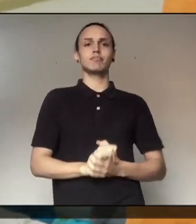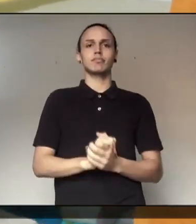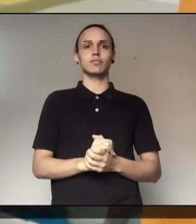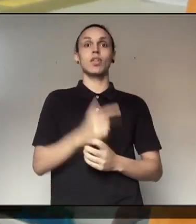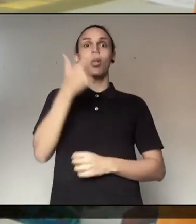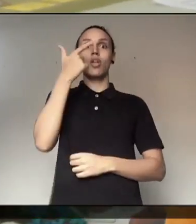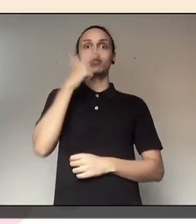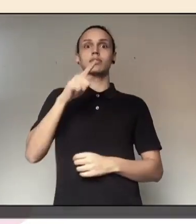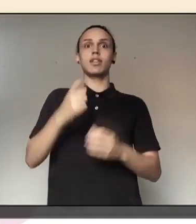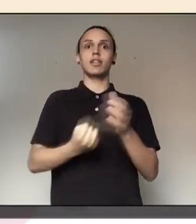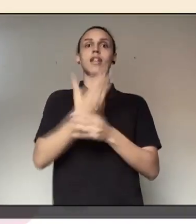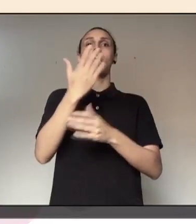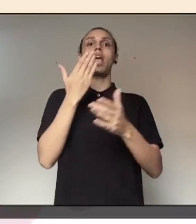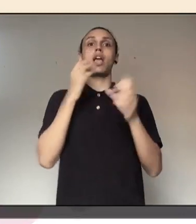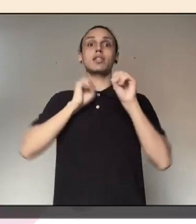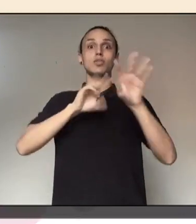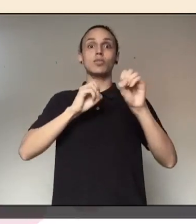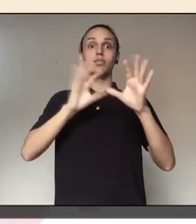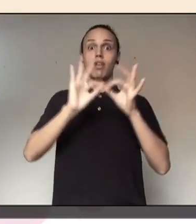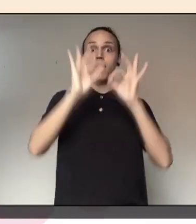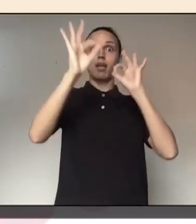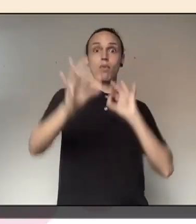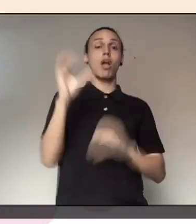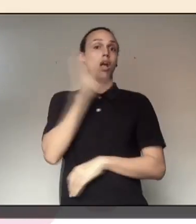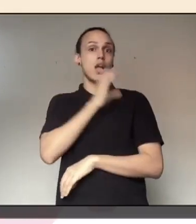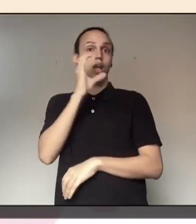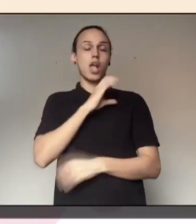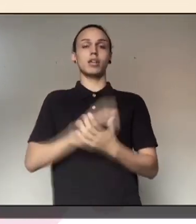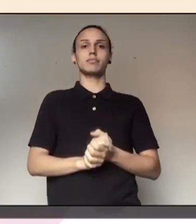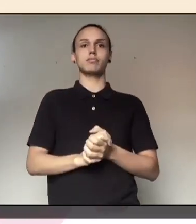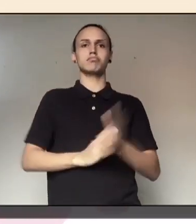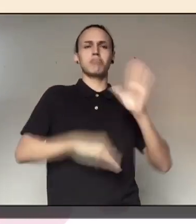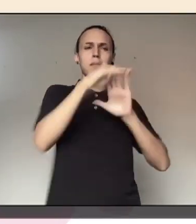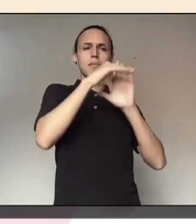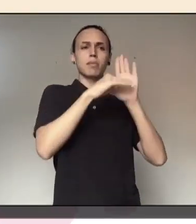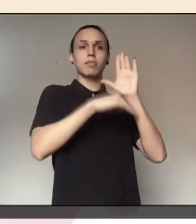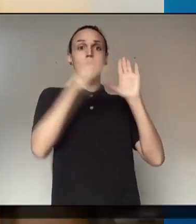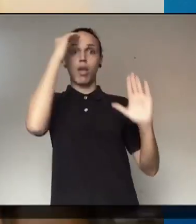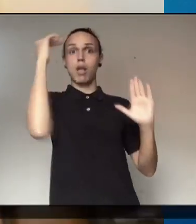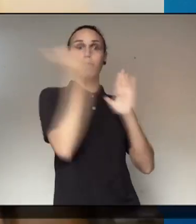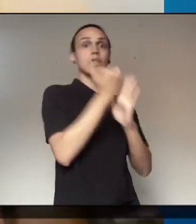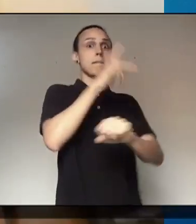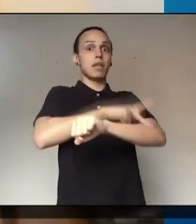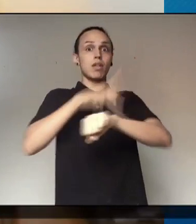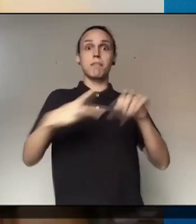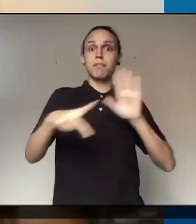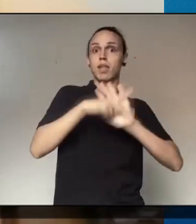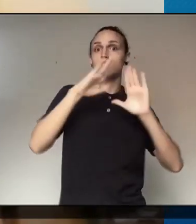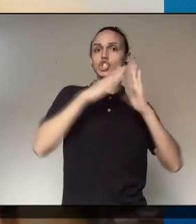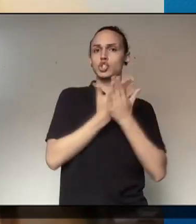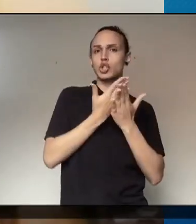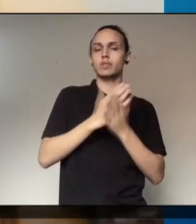à internet, caracterização de uma educação remota e emergencial, de acordo com os princípios